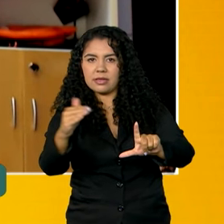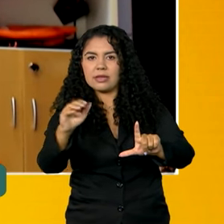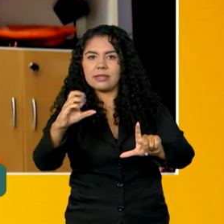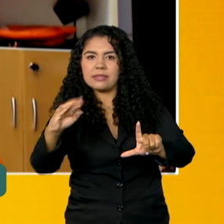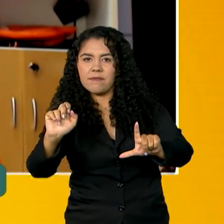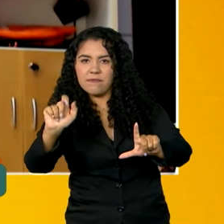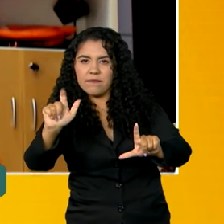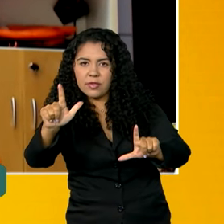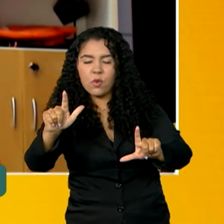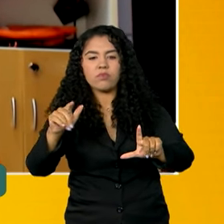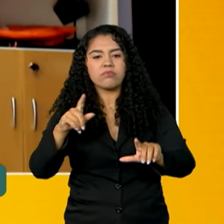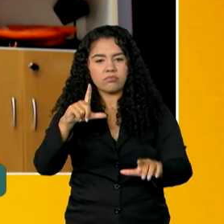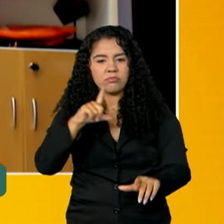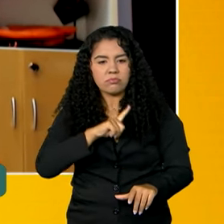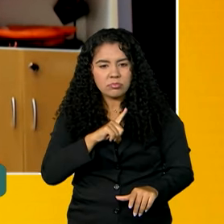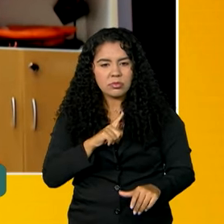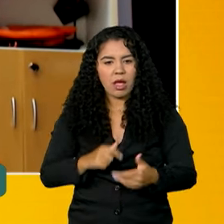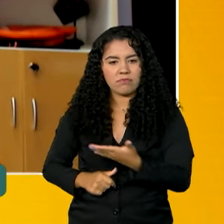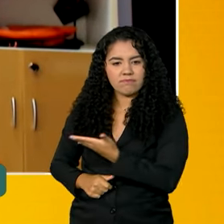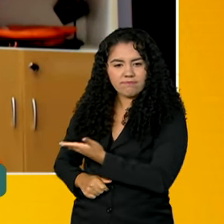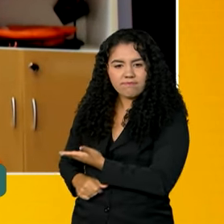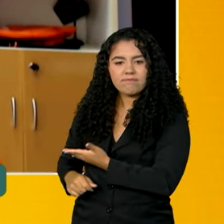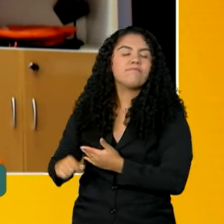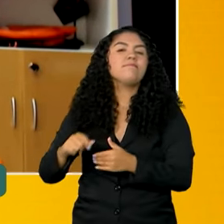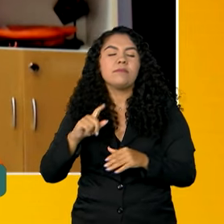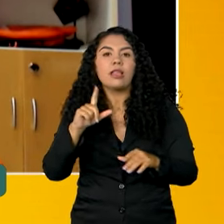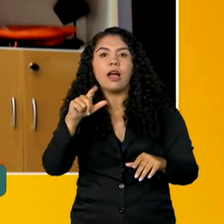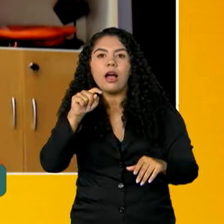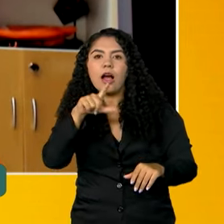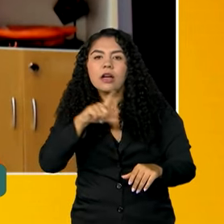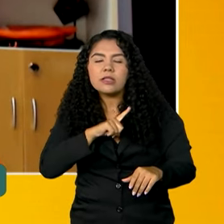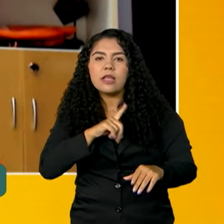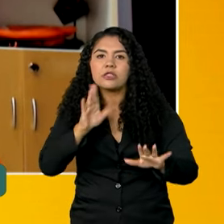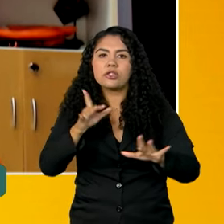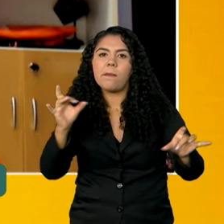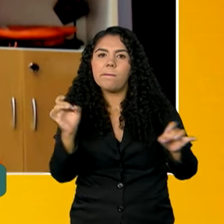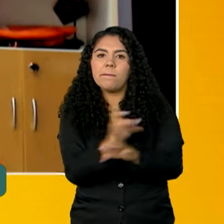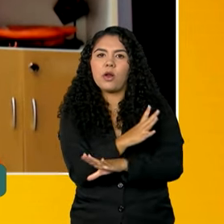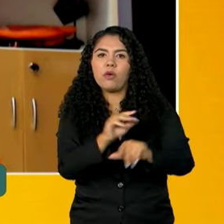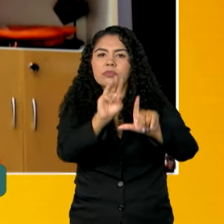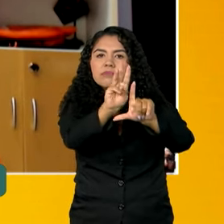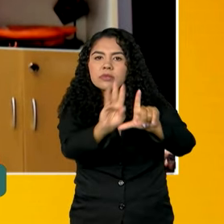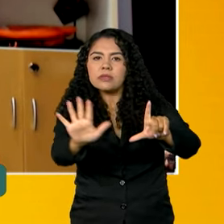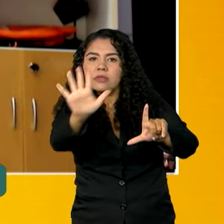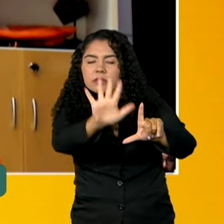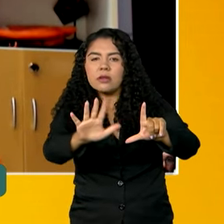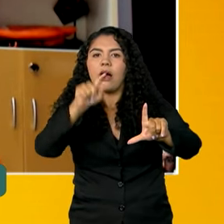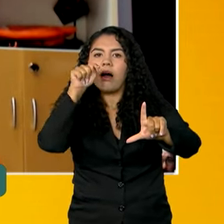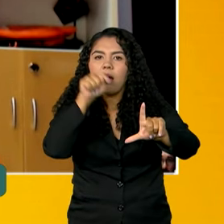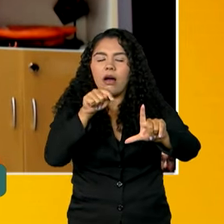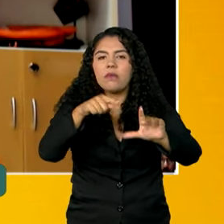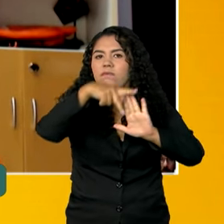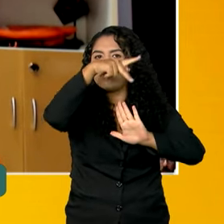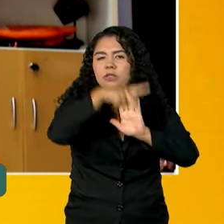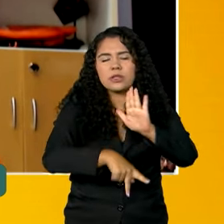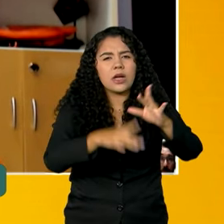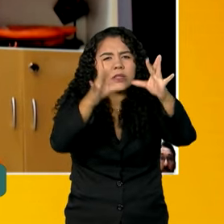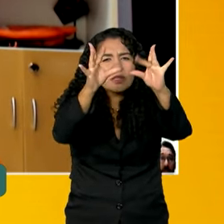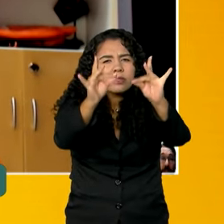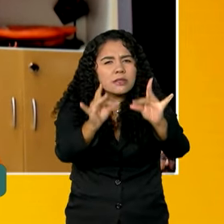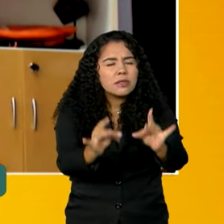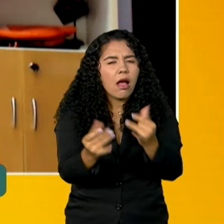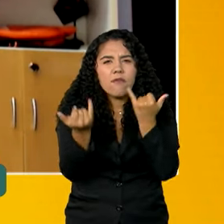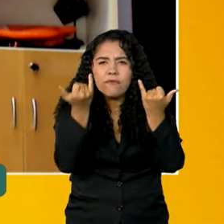pesquisar também nos sites de busca defesa civil alerta, a gente já tem o portal do projeto. E lá tem todas as informações,